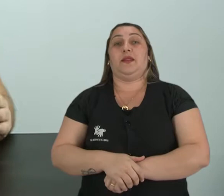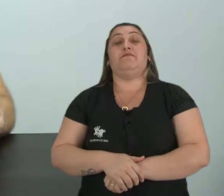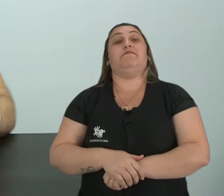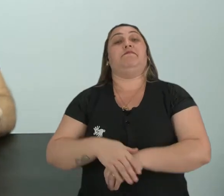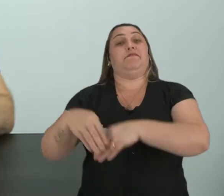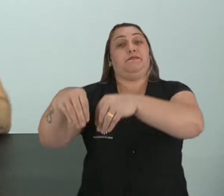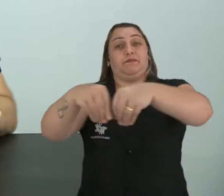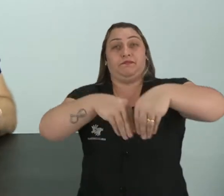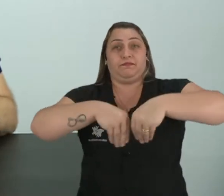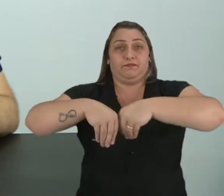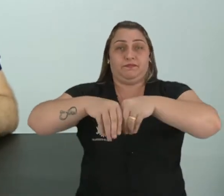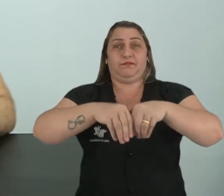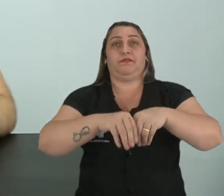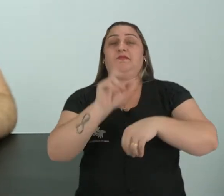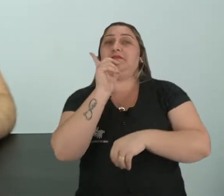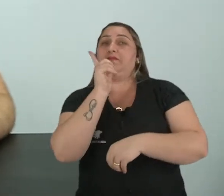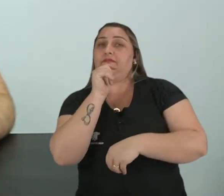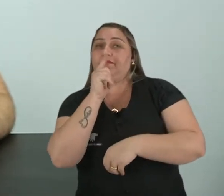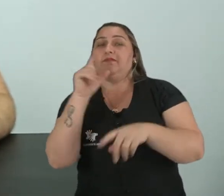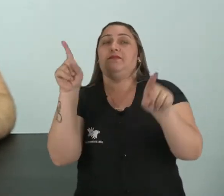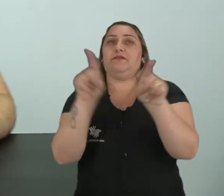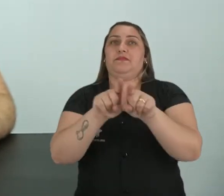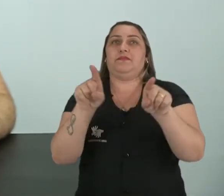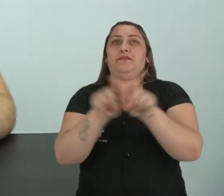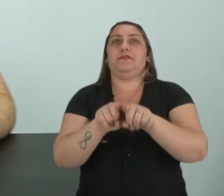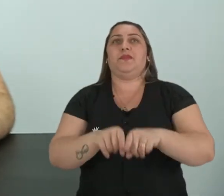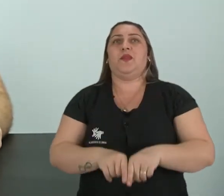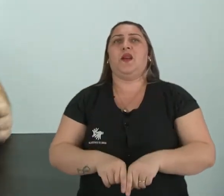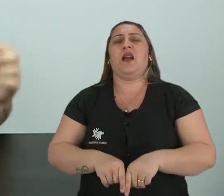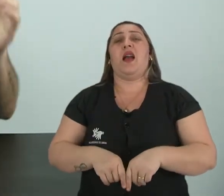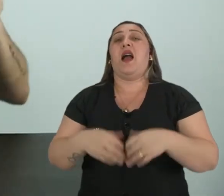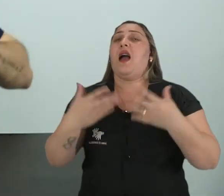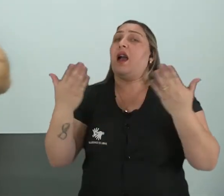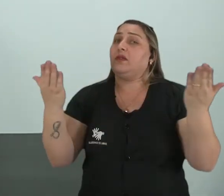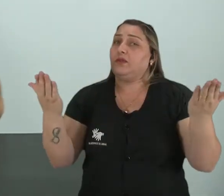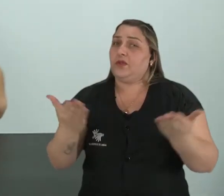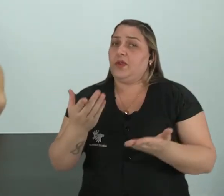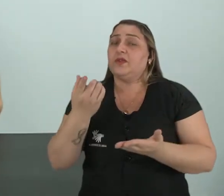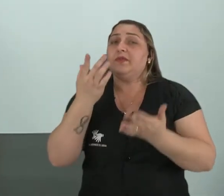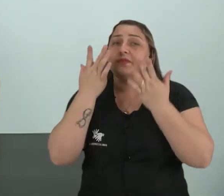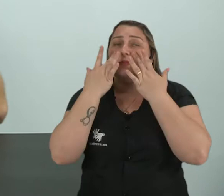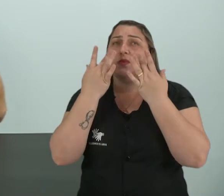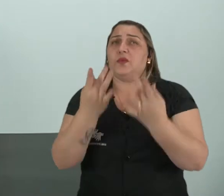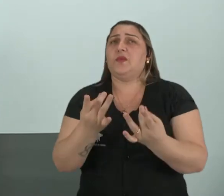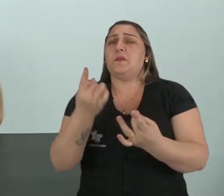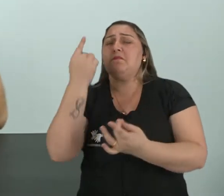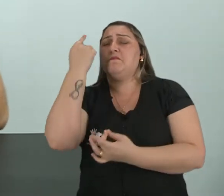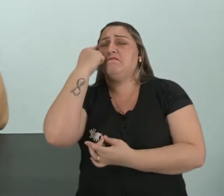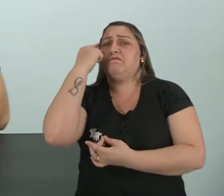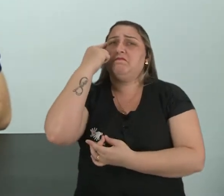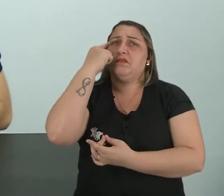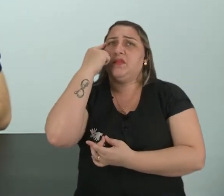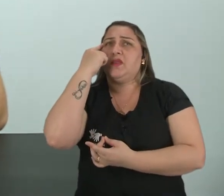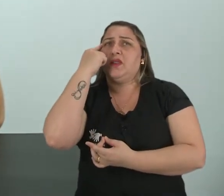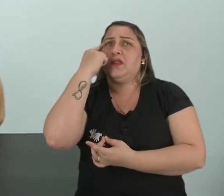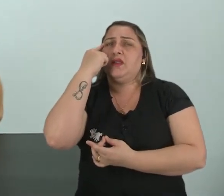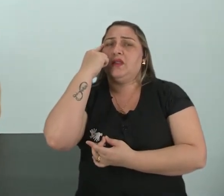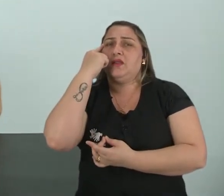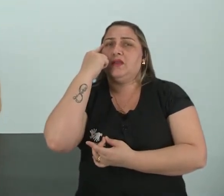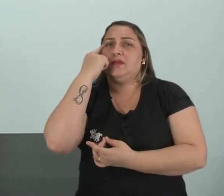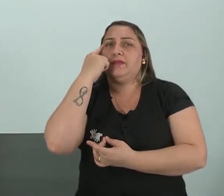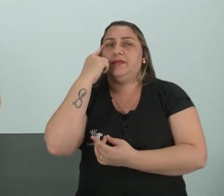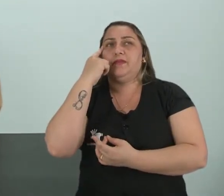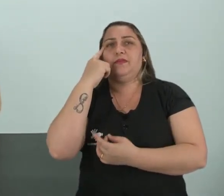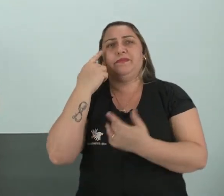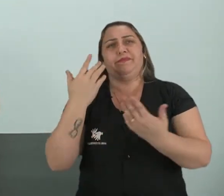terrestre e a parte aquática. Agora, vamos observar aqui e pensar um pouquinho. Pensa